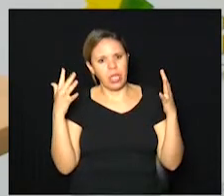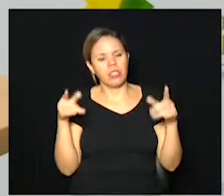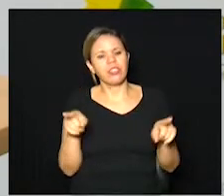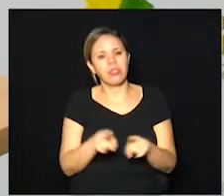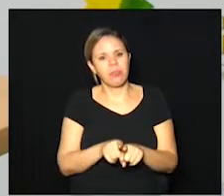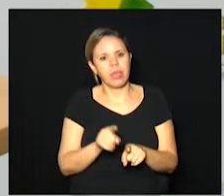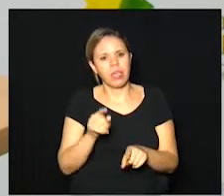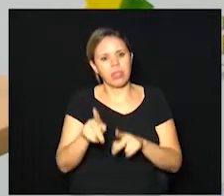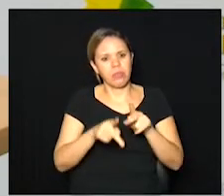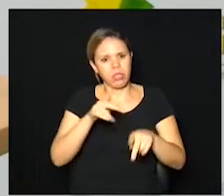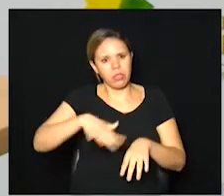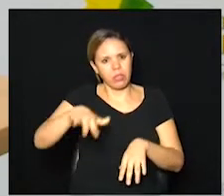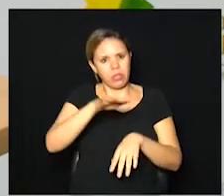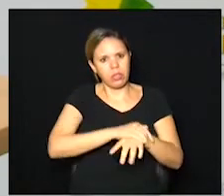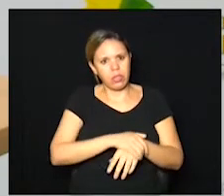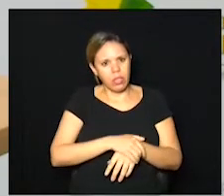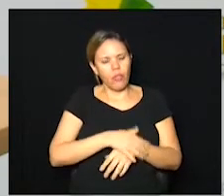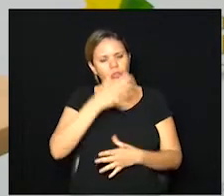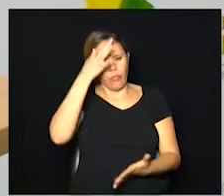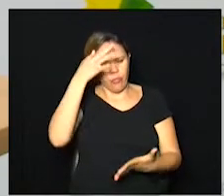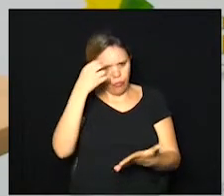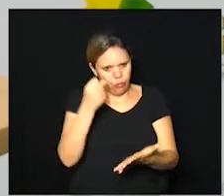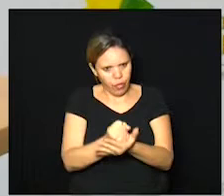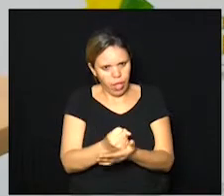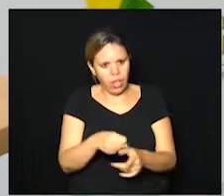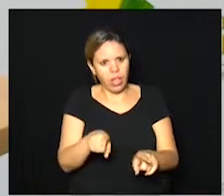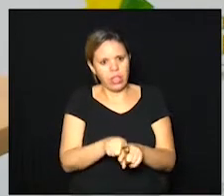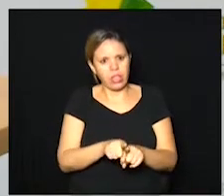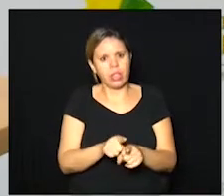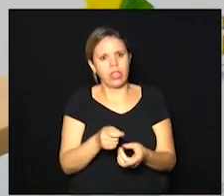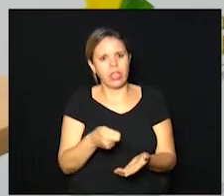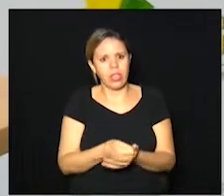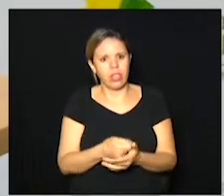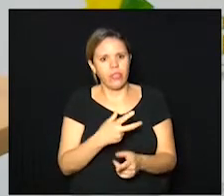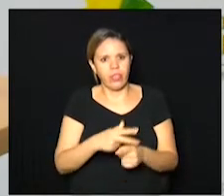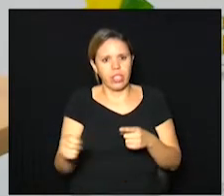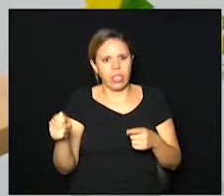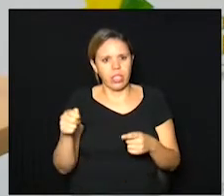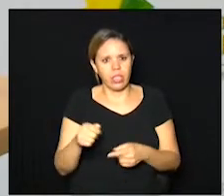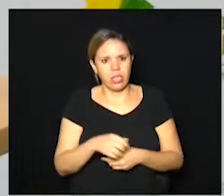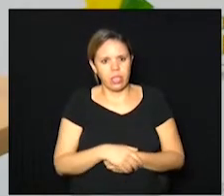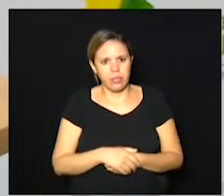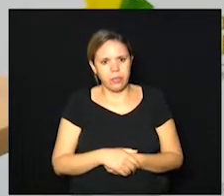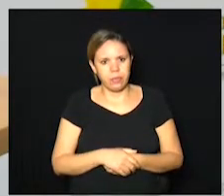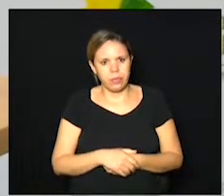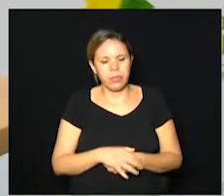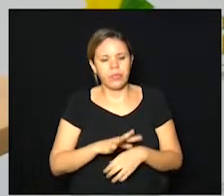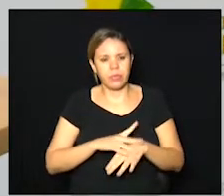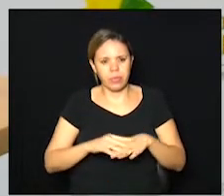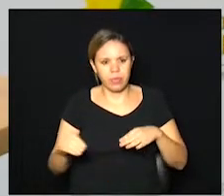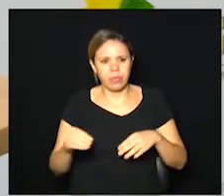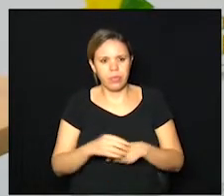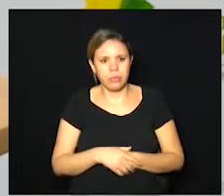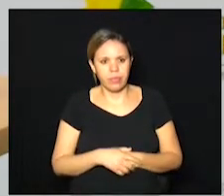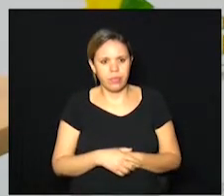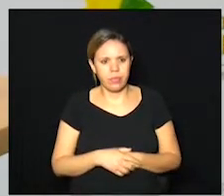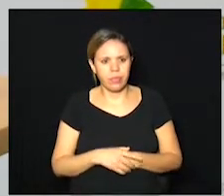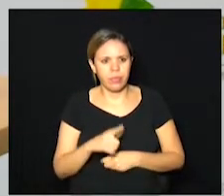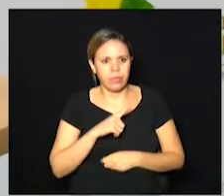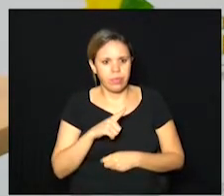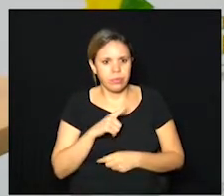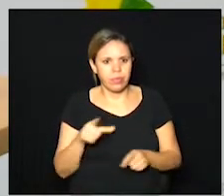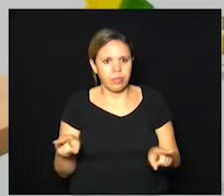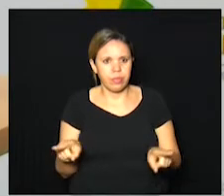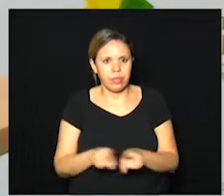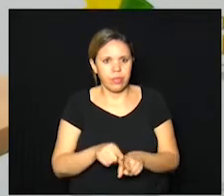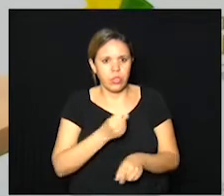a essas pessoas, que com fé, determinação, superaram aí a doença. Tivemos também